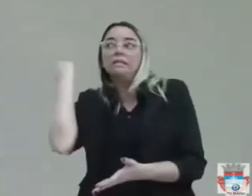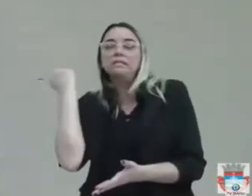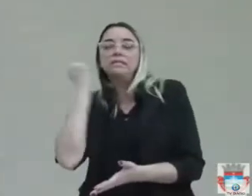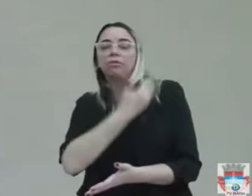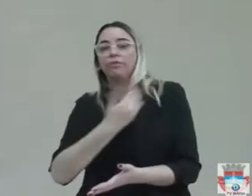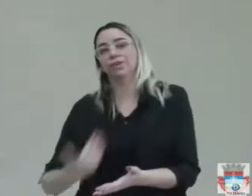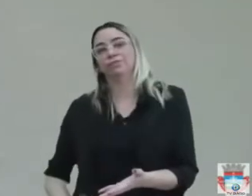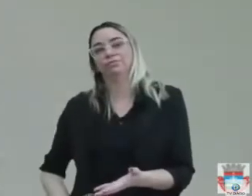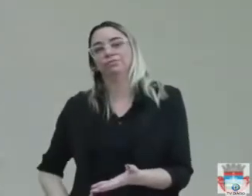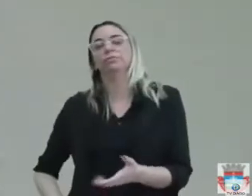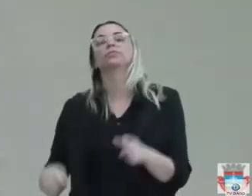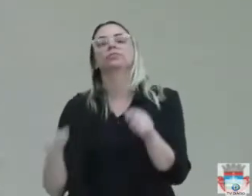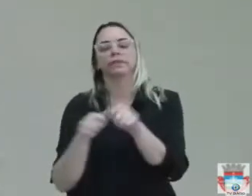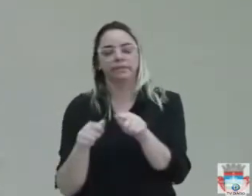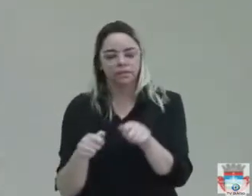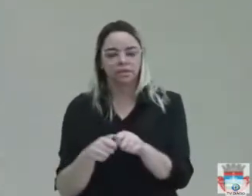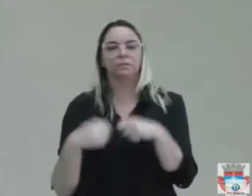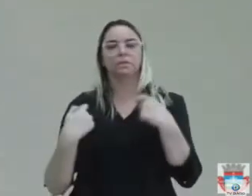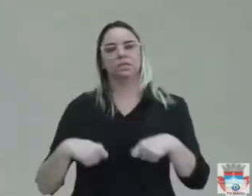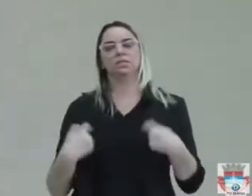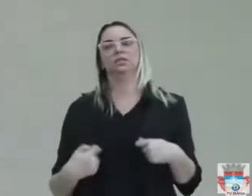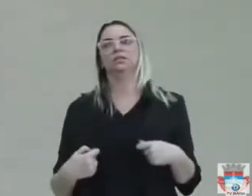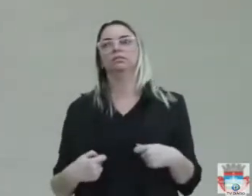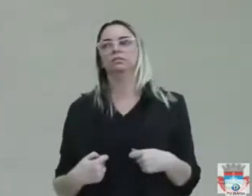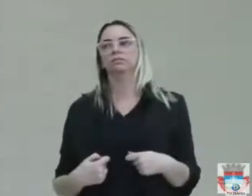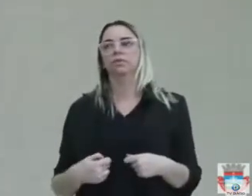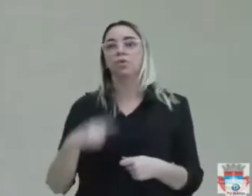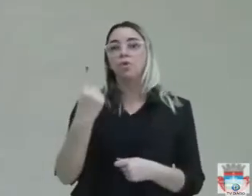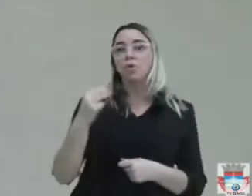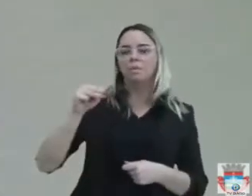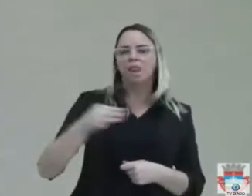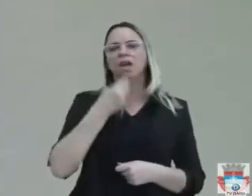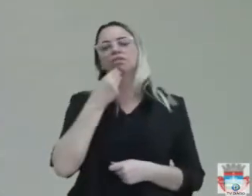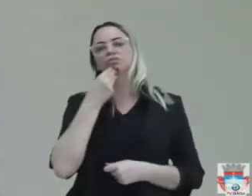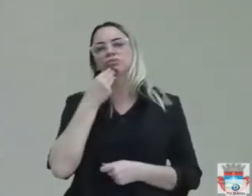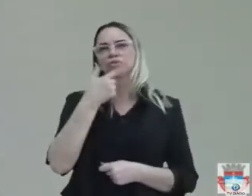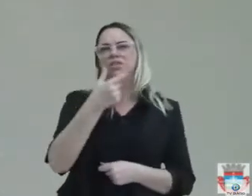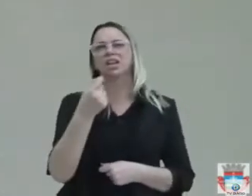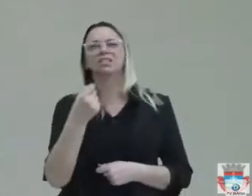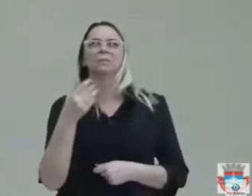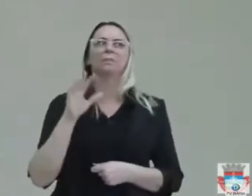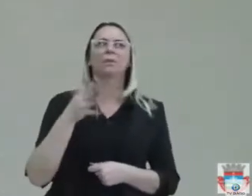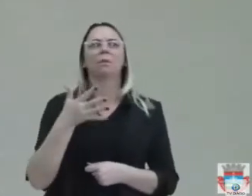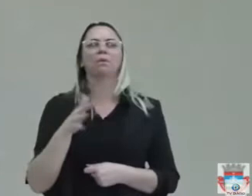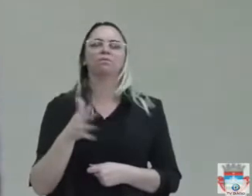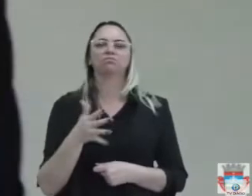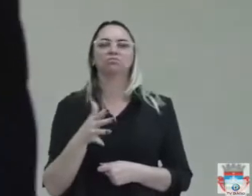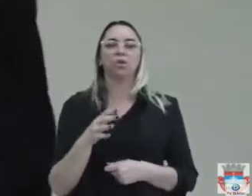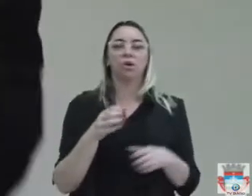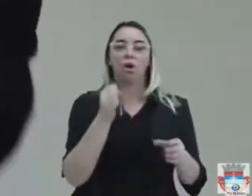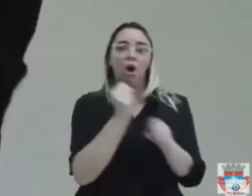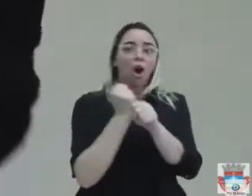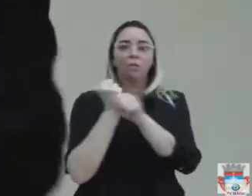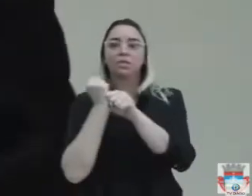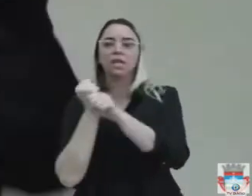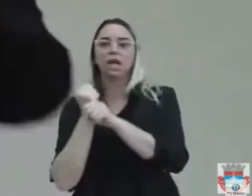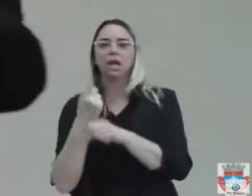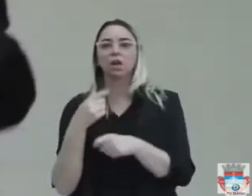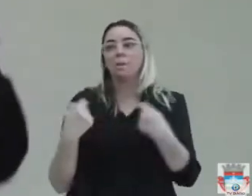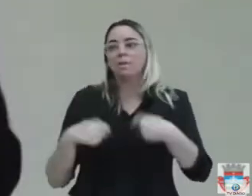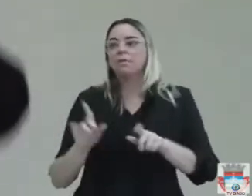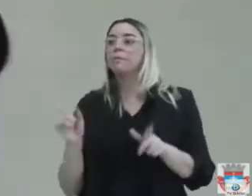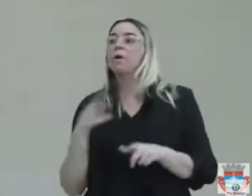que tem que ser feito também. Se eu não me engano, um milhão e duzentos e pouco o valor da obra. E não adianta ninguém balançar a cabeça que eu tenho